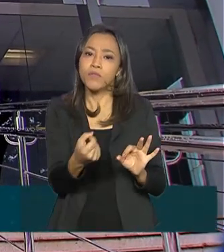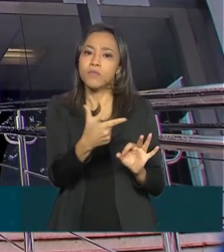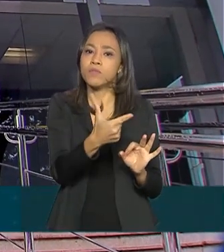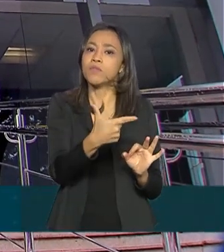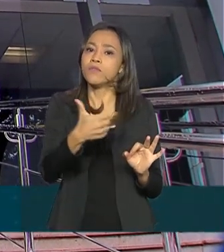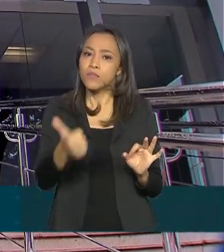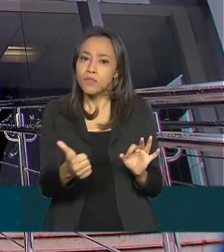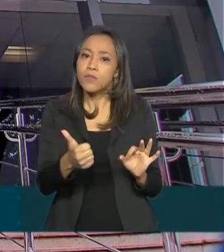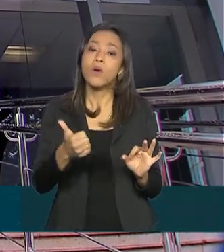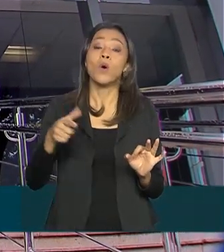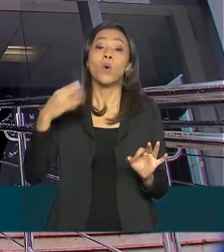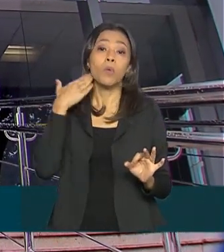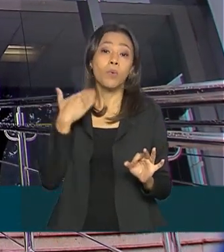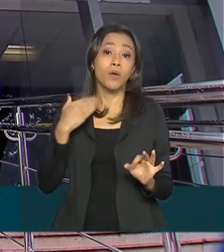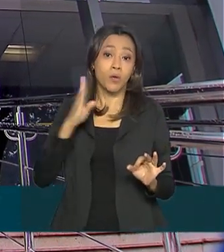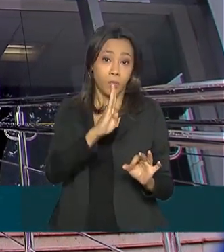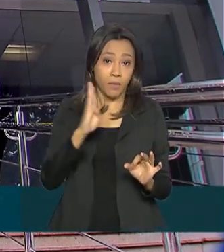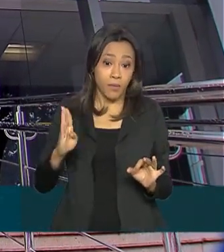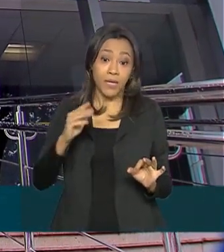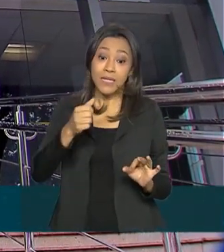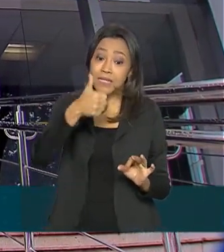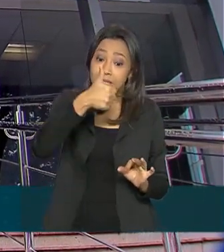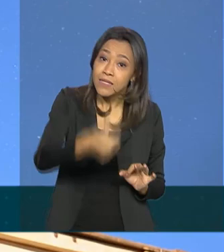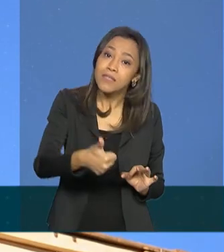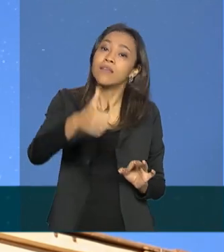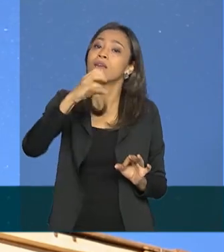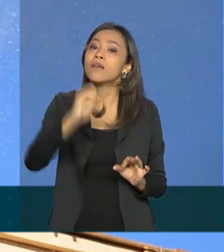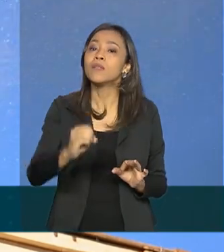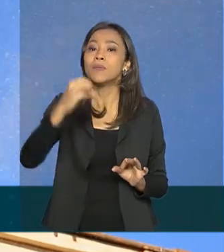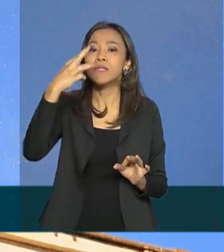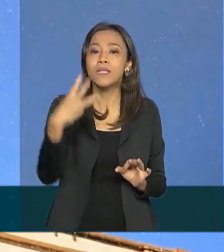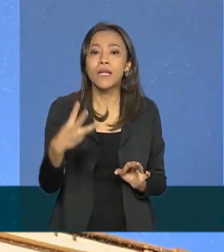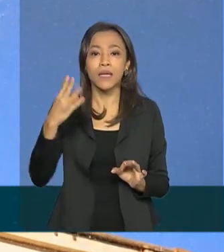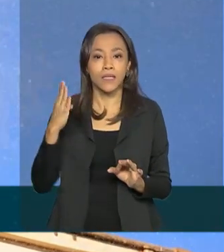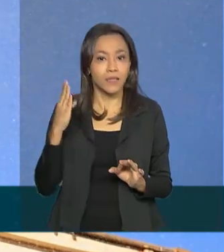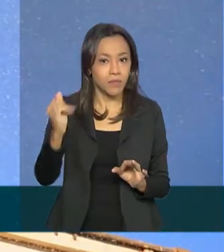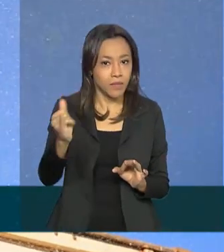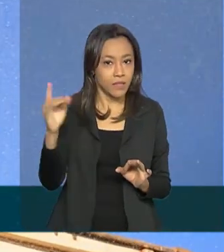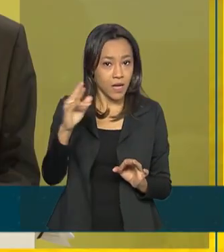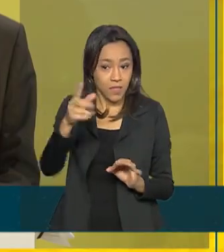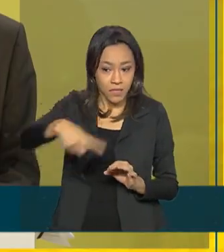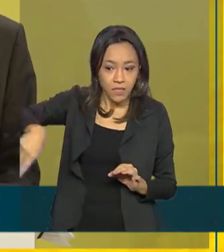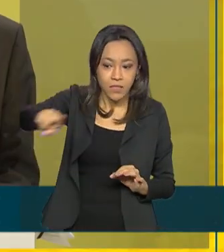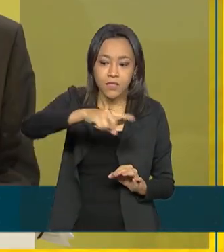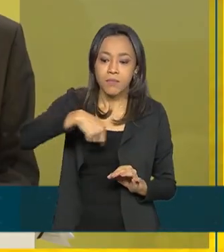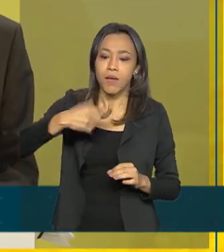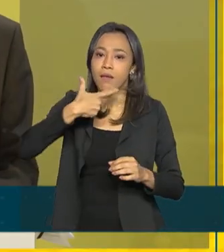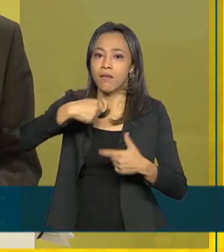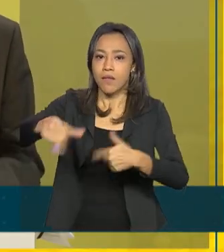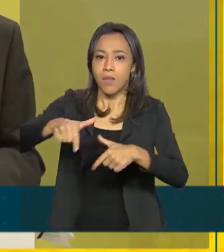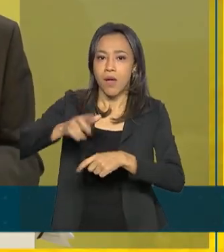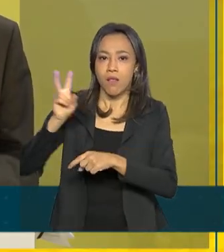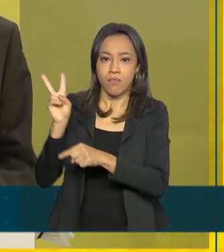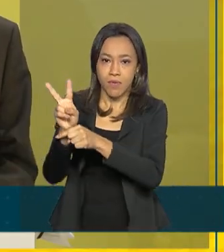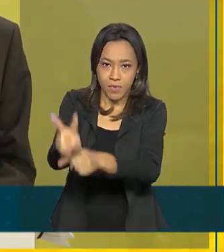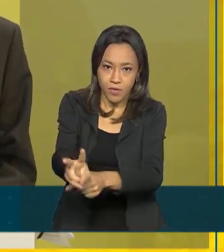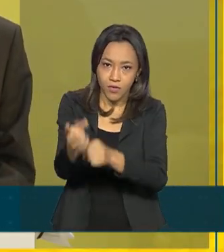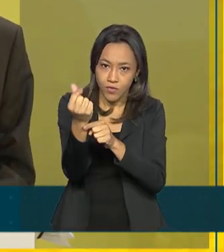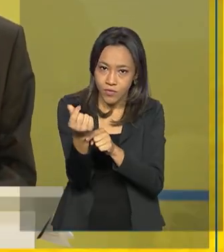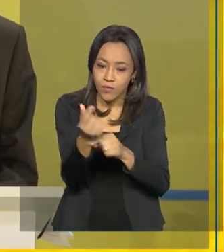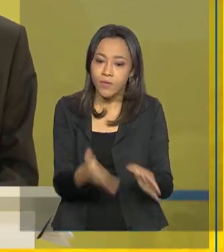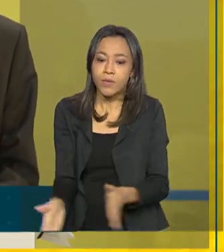anunciou 103 bilhões de reais de crédito para produtores rurais. Recursos para ampliar a